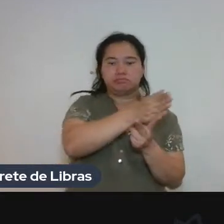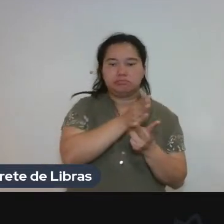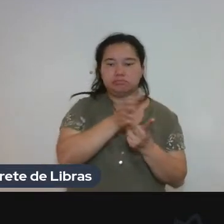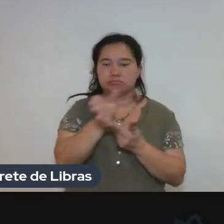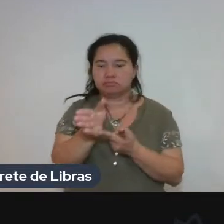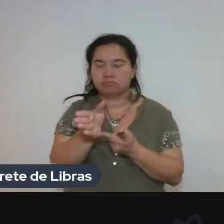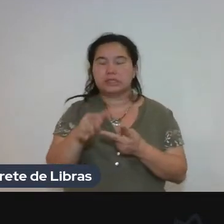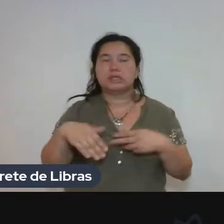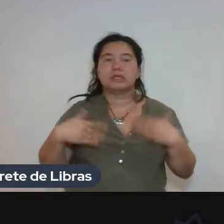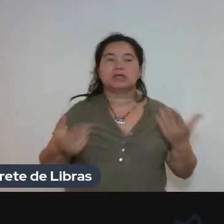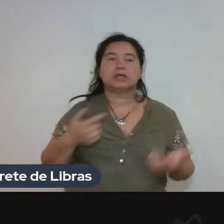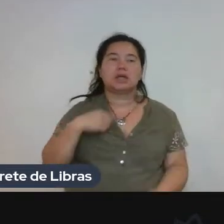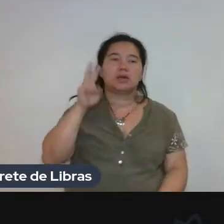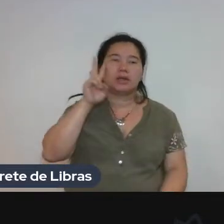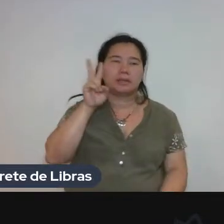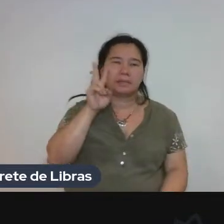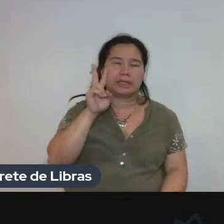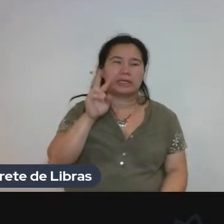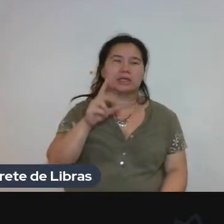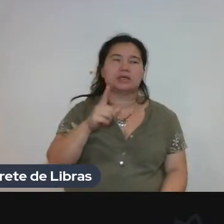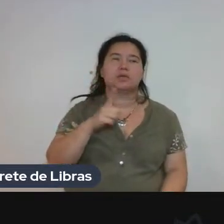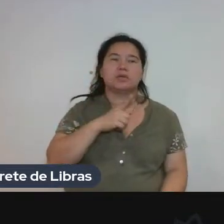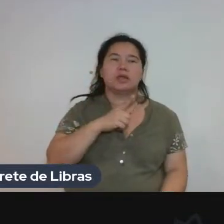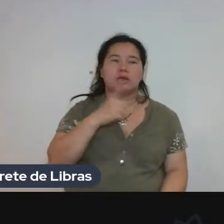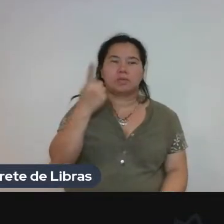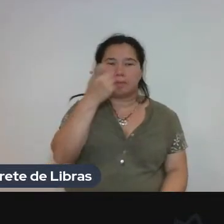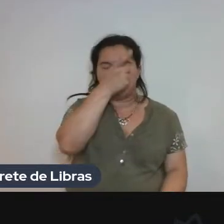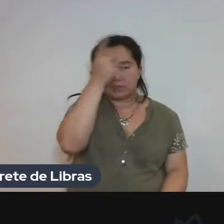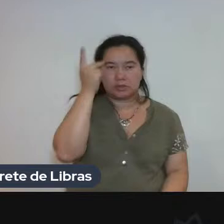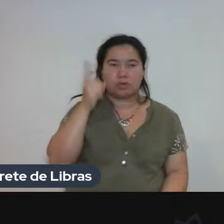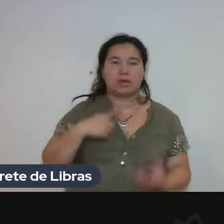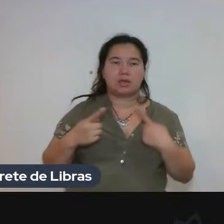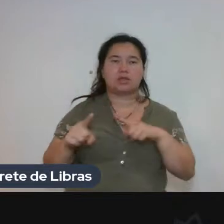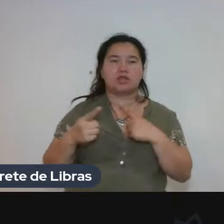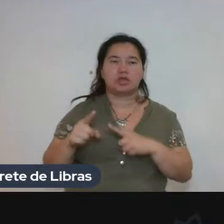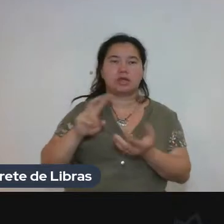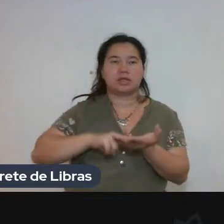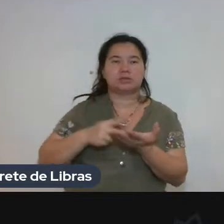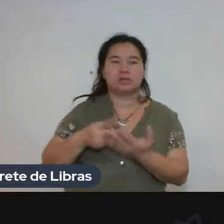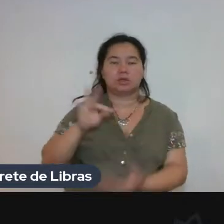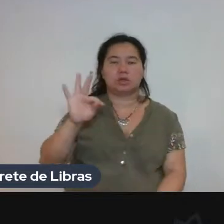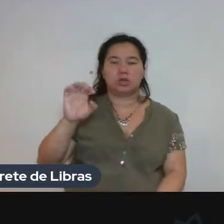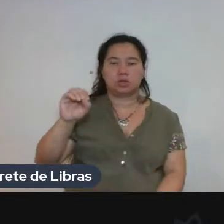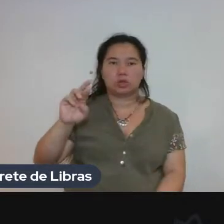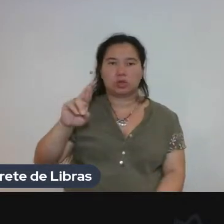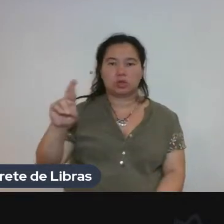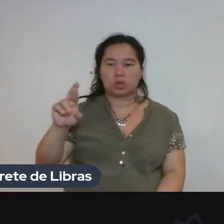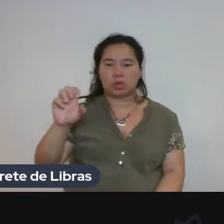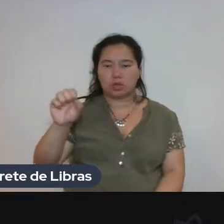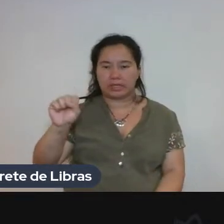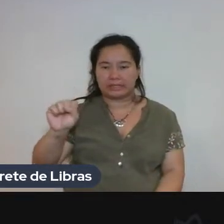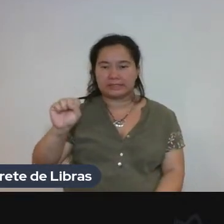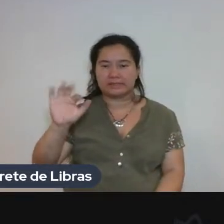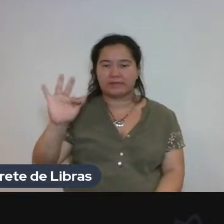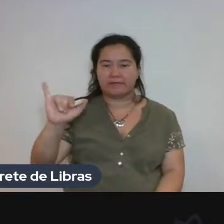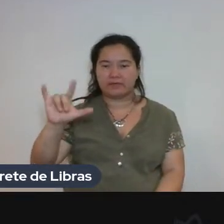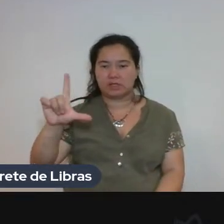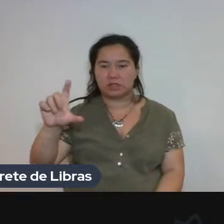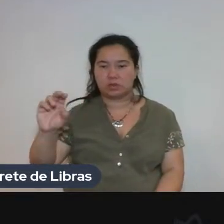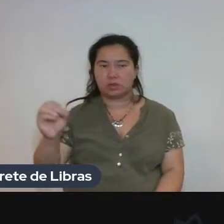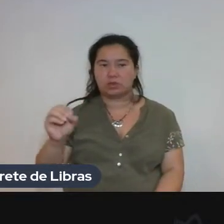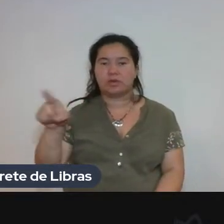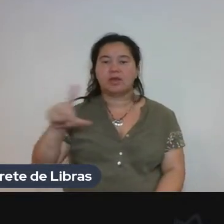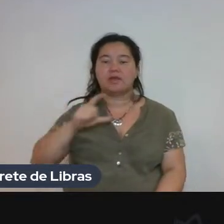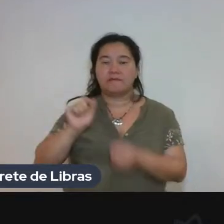tradução do Torres Filho, que traduziu a filosofia, que fazia a tradução filosofia do alemão, e